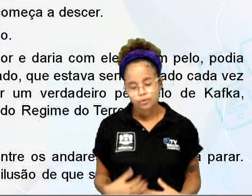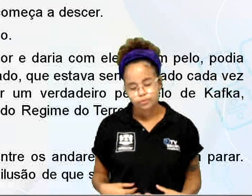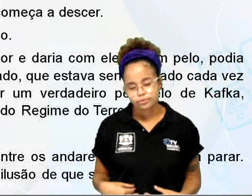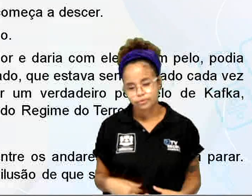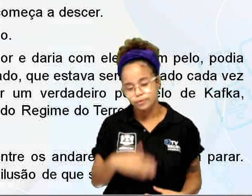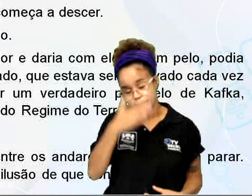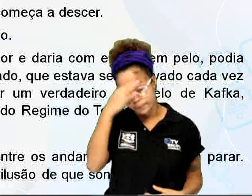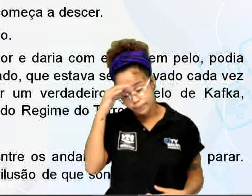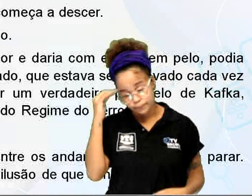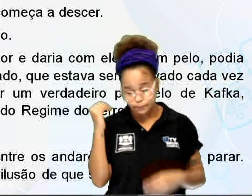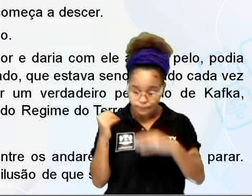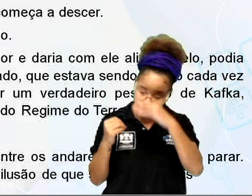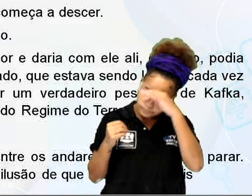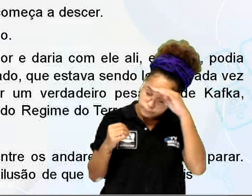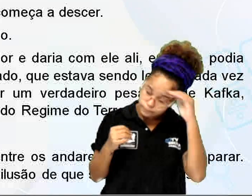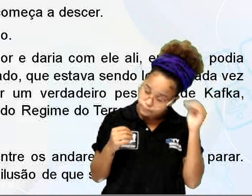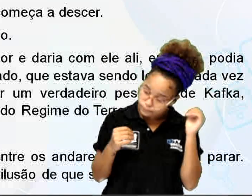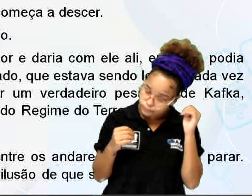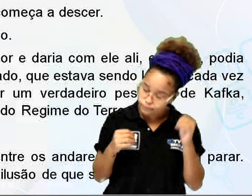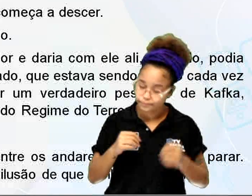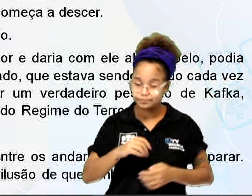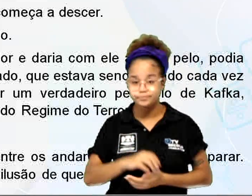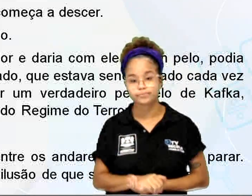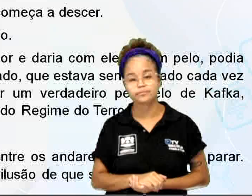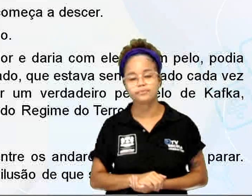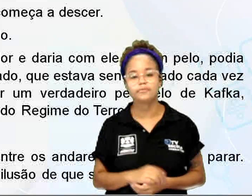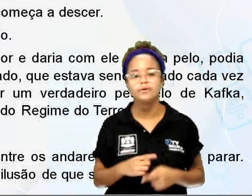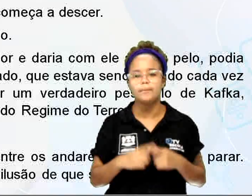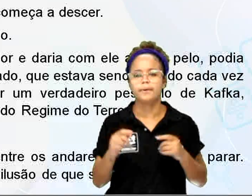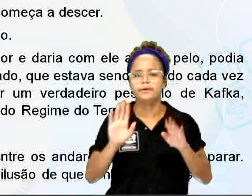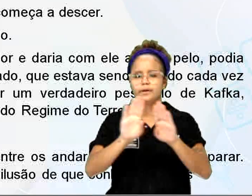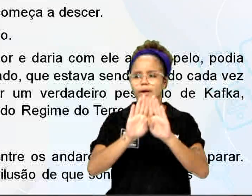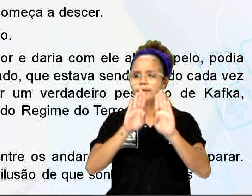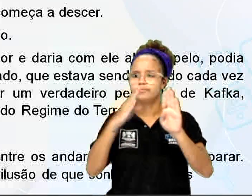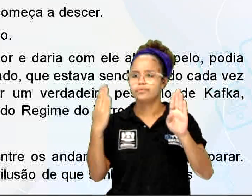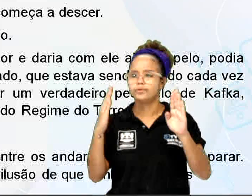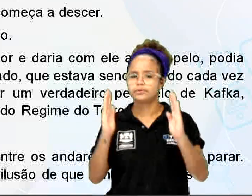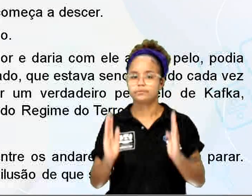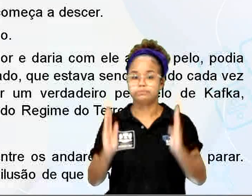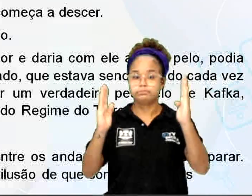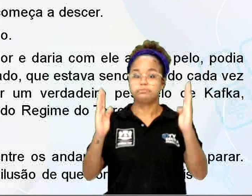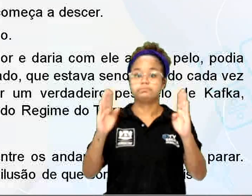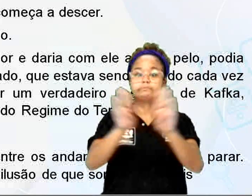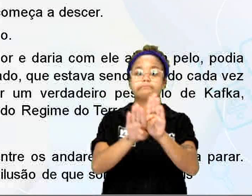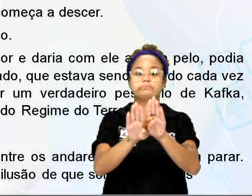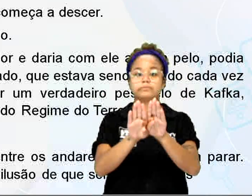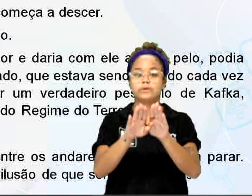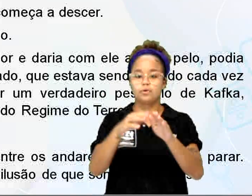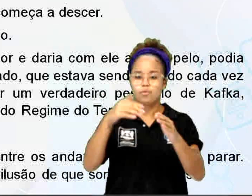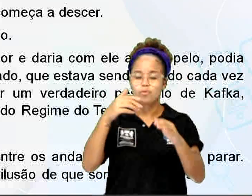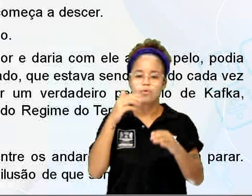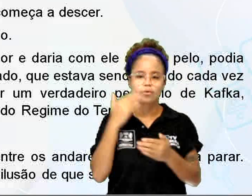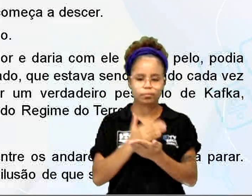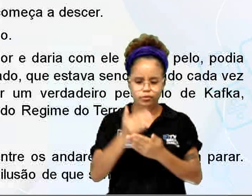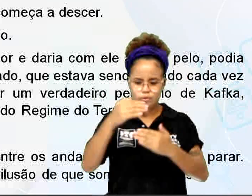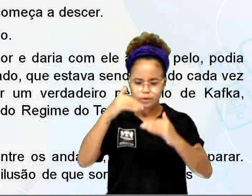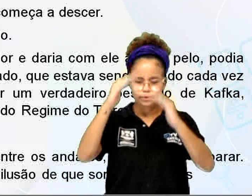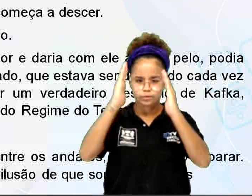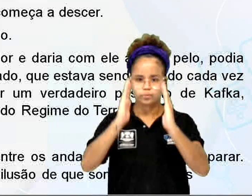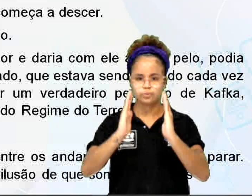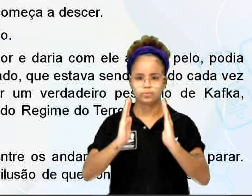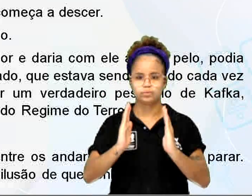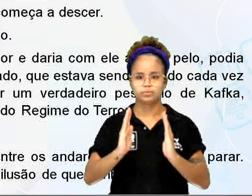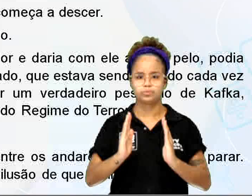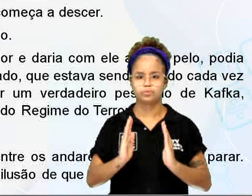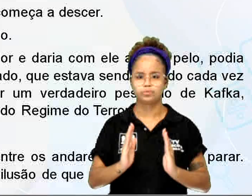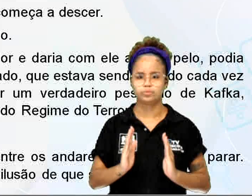enxugando o suor da testa com o embrulho do pão. Mas eis que a porta interna do elevador se fecha e ele começa a descer. Ah, isso aqui